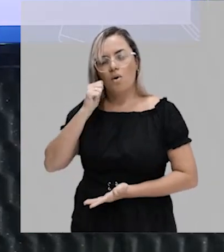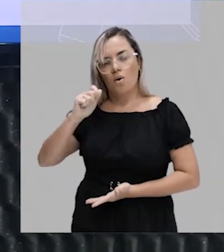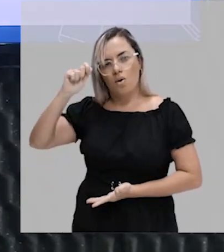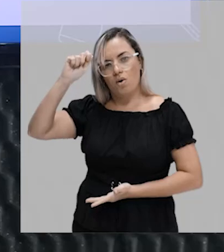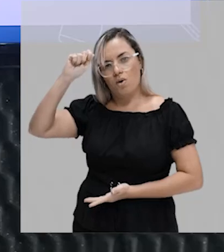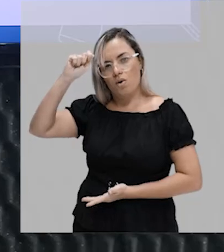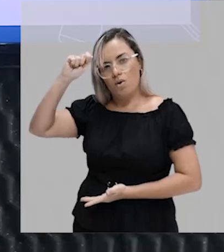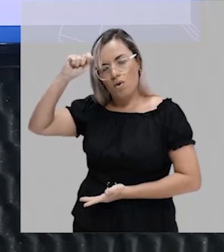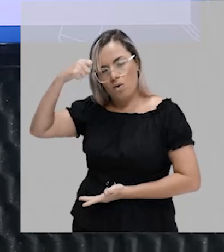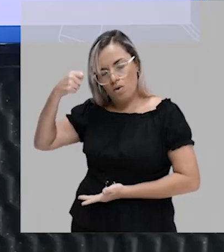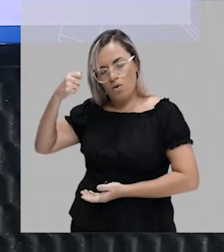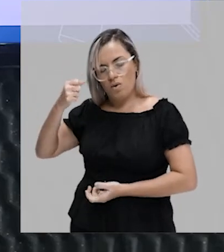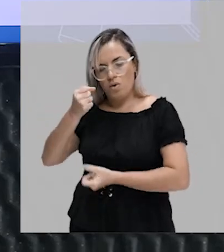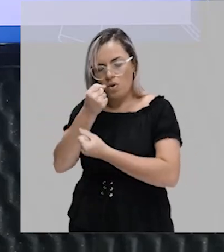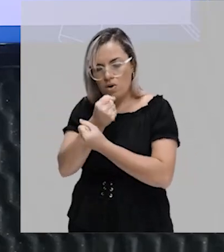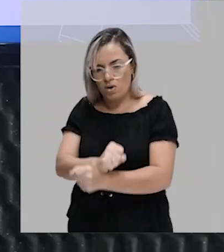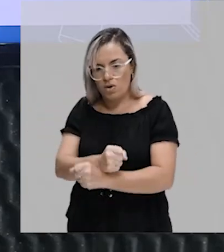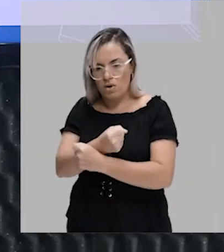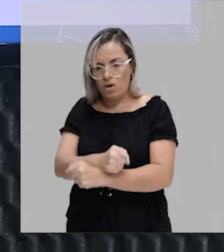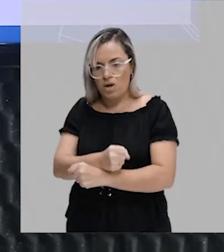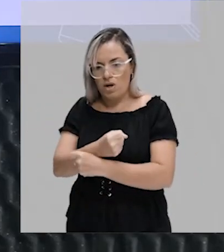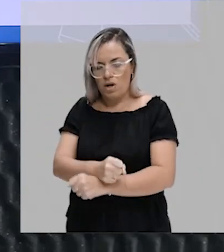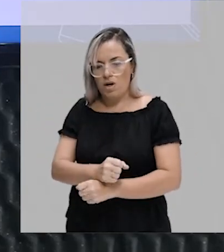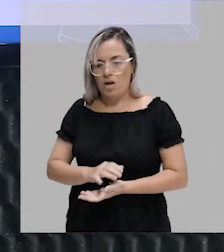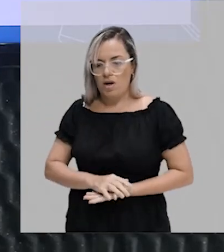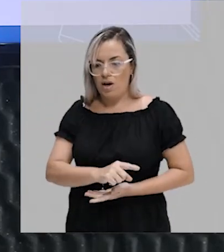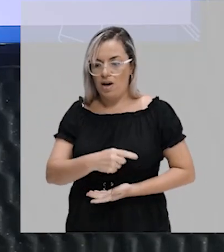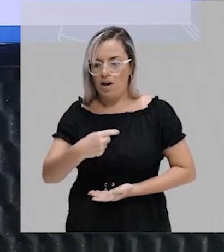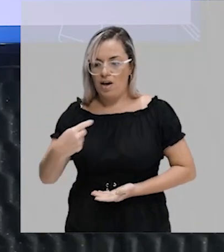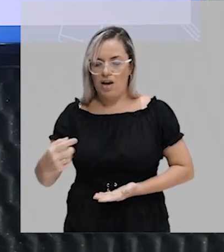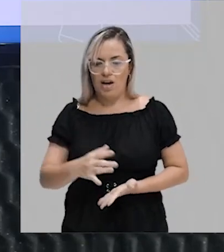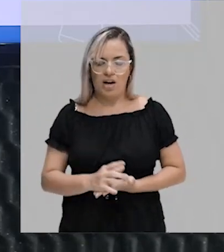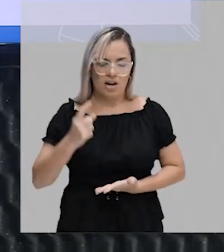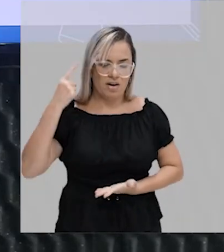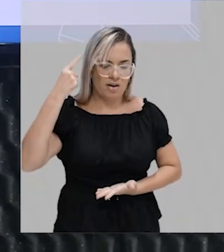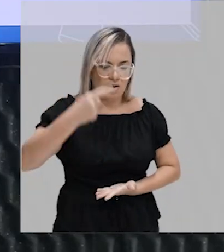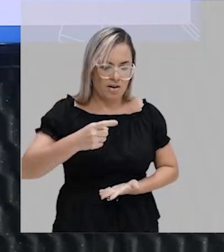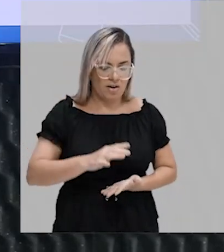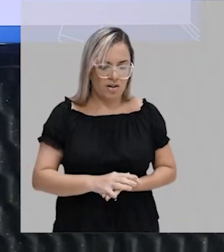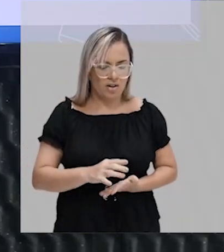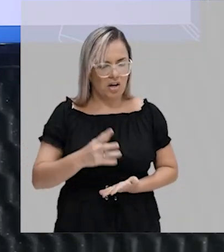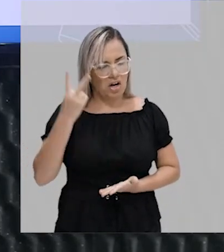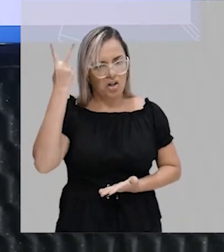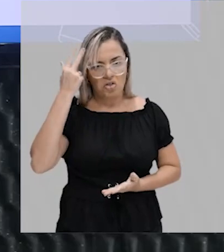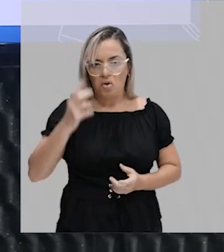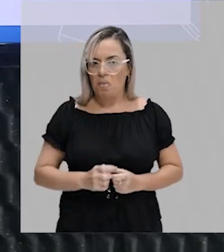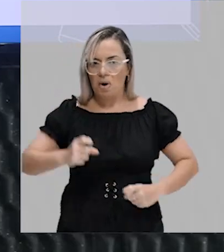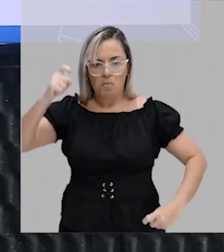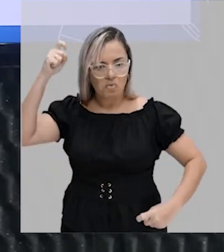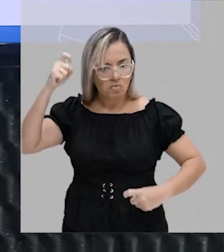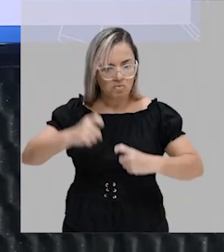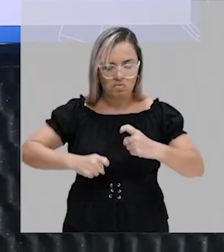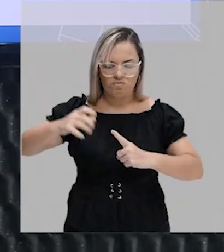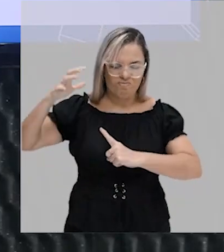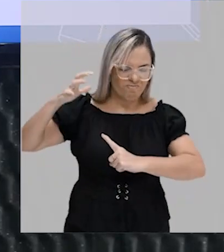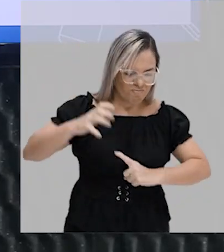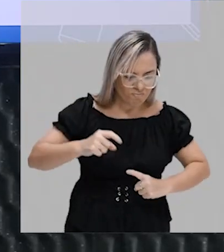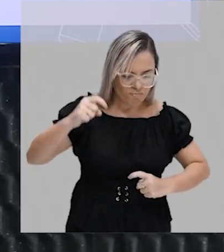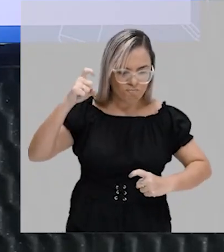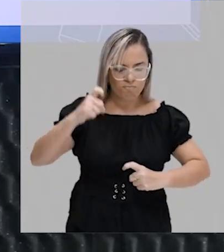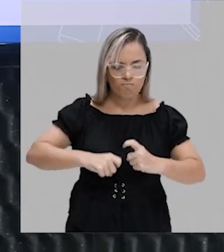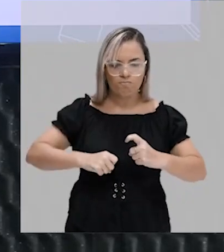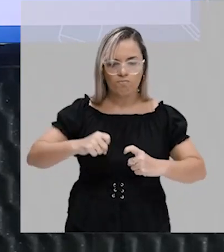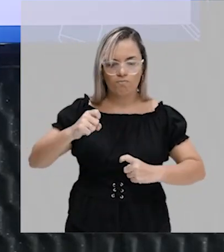propriedade de seus senhores, elas geralmente eram abusadas e violentadas sexualmente. E desse